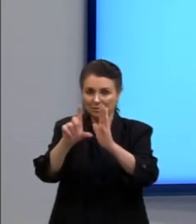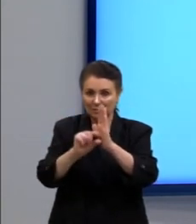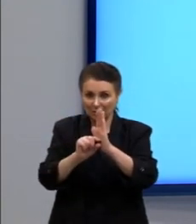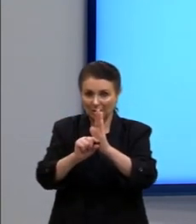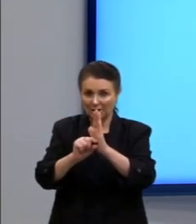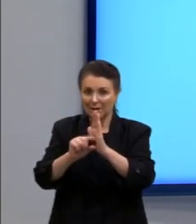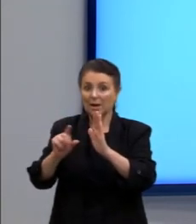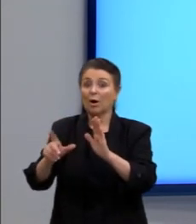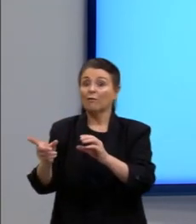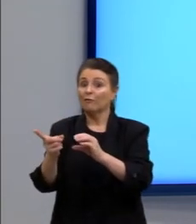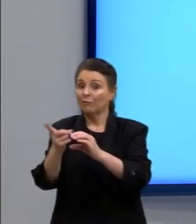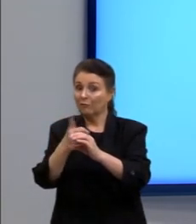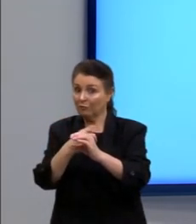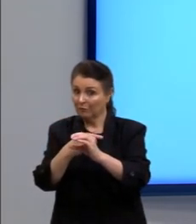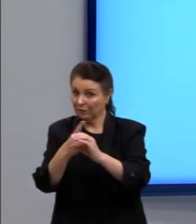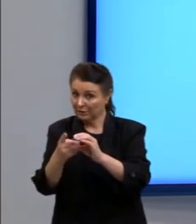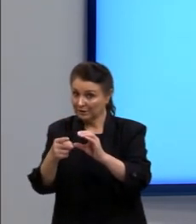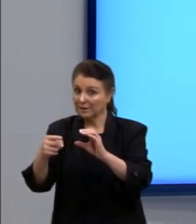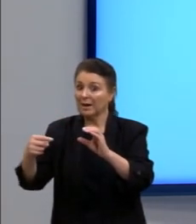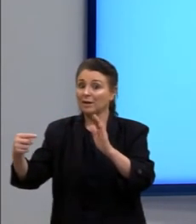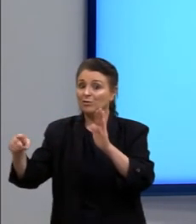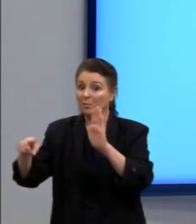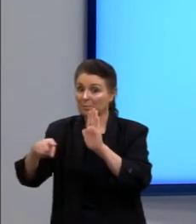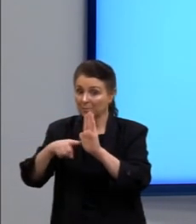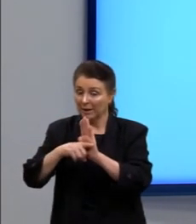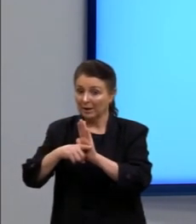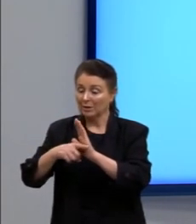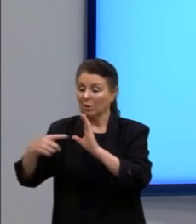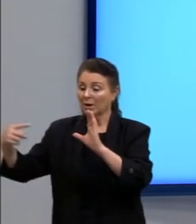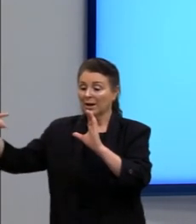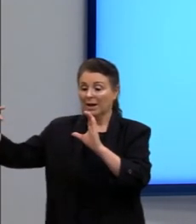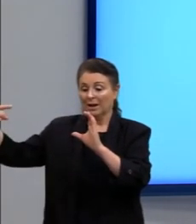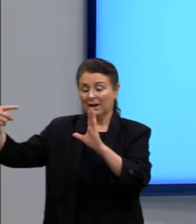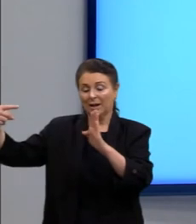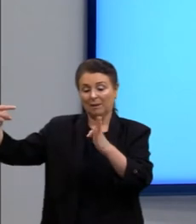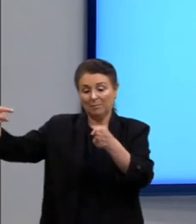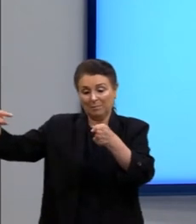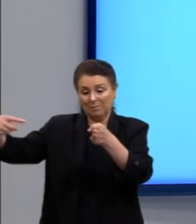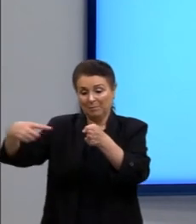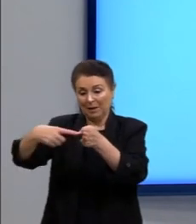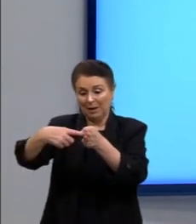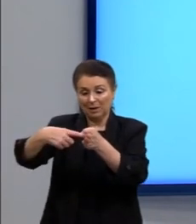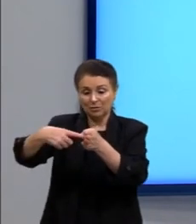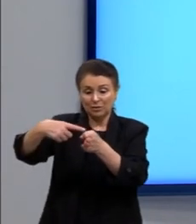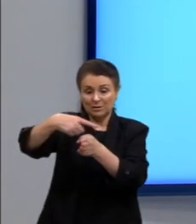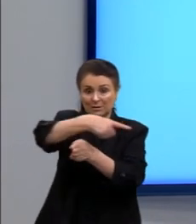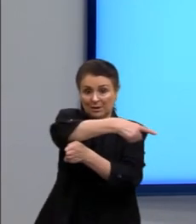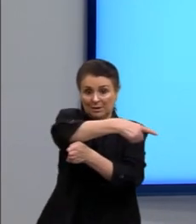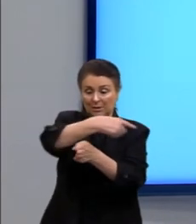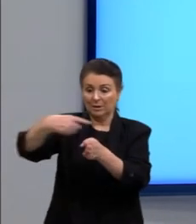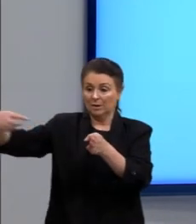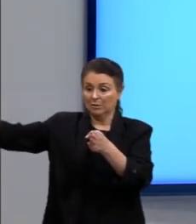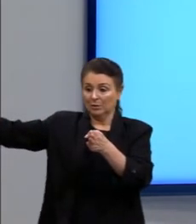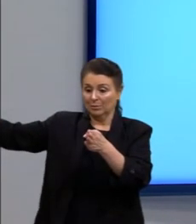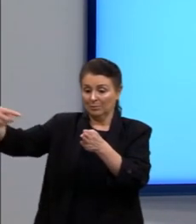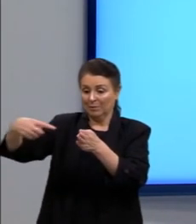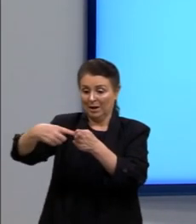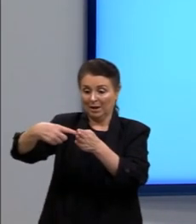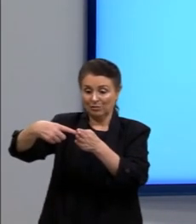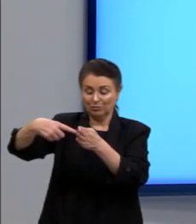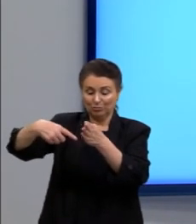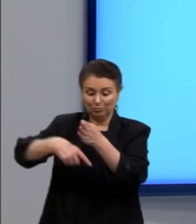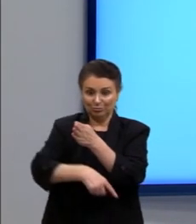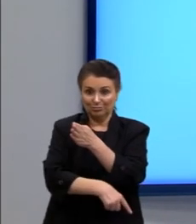retinho, certo? Ela não vai ter um ângulo muito grande ali da refração. Bom, por que que a gente já pode